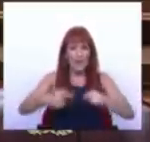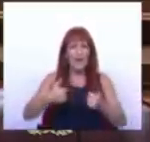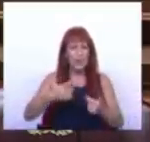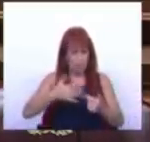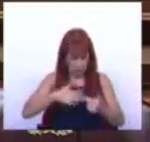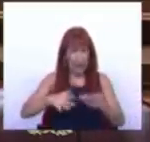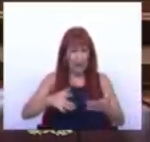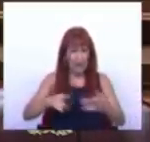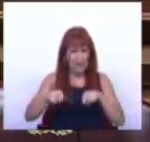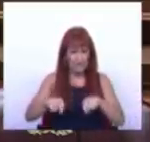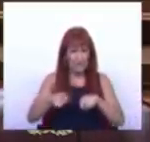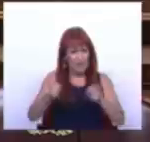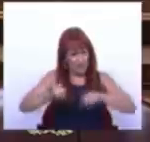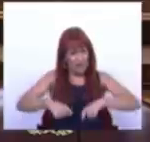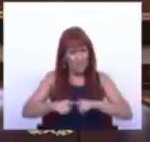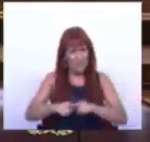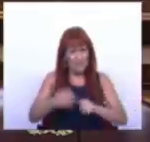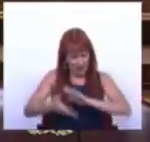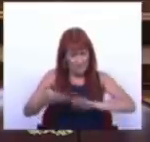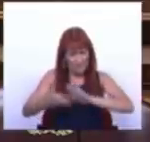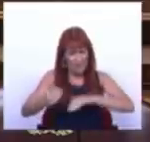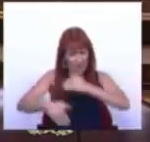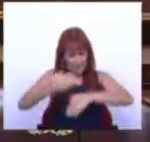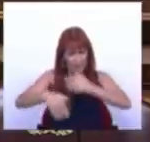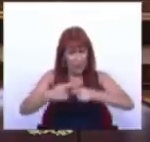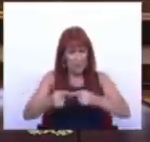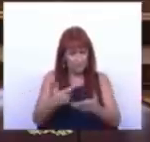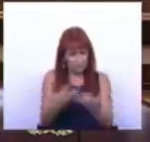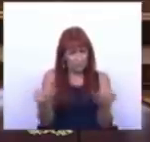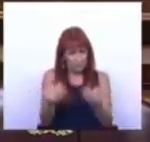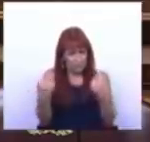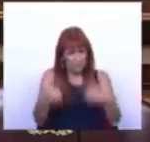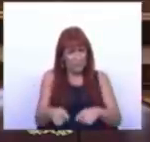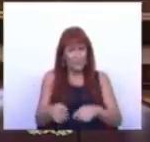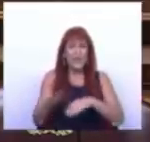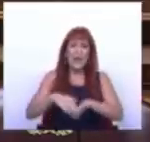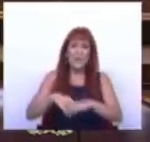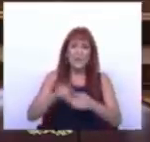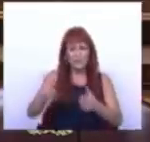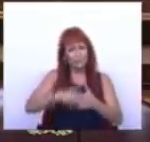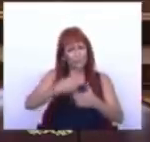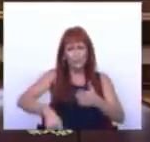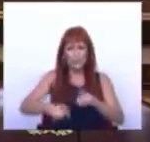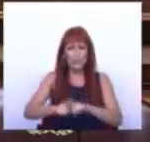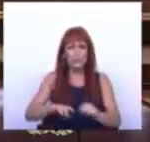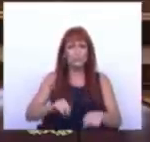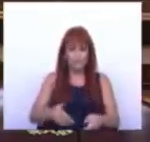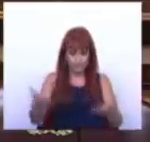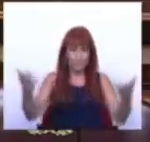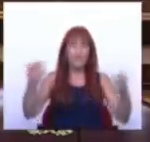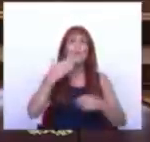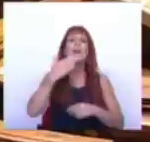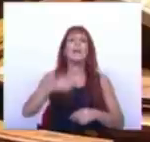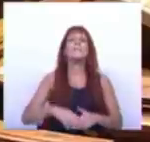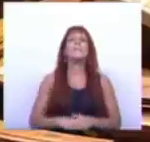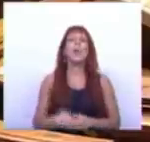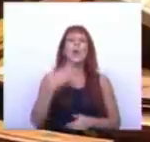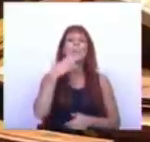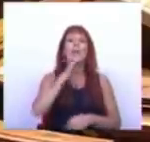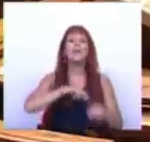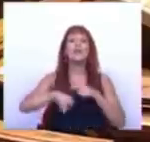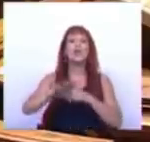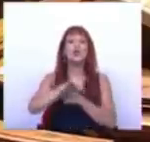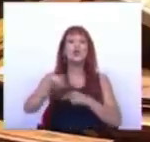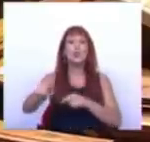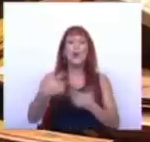quererá também acelerar essa constatação e fazer a revogação de modo próprio? Muito obrigado. Muito obrigado, Sr. Deputado João